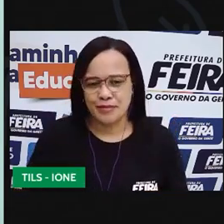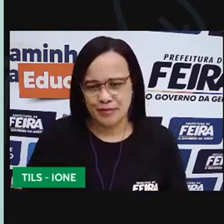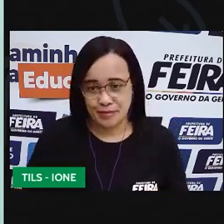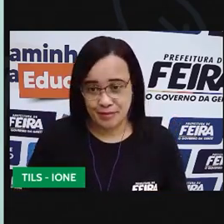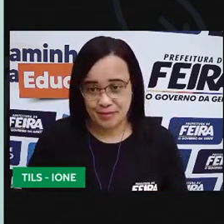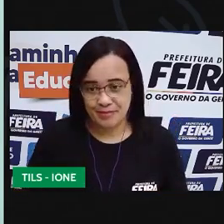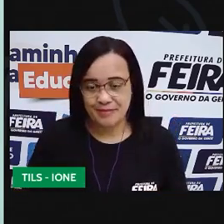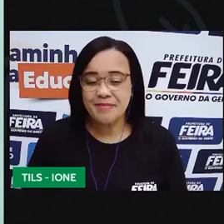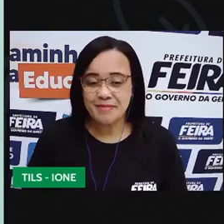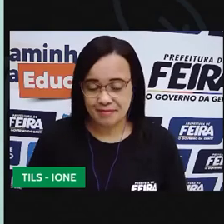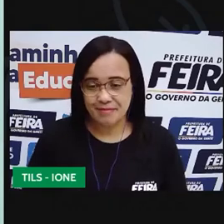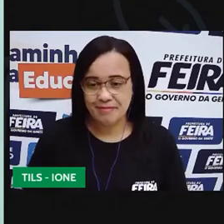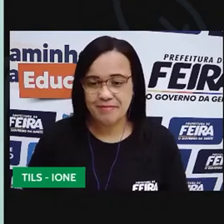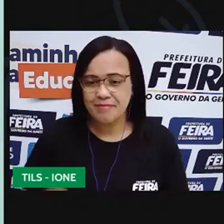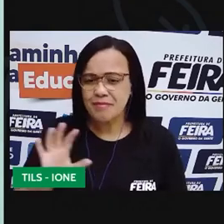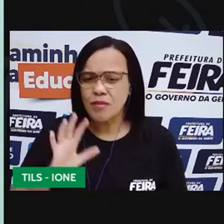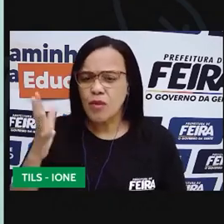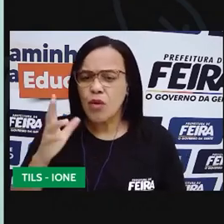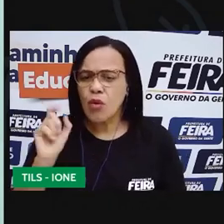O que foi que aconteceu?